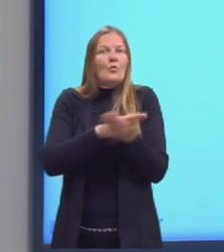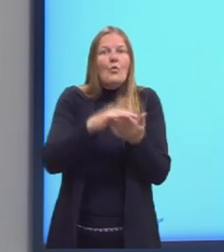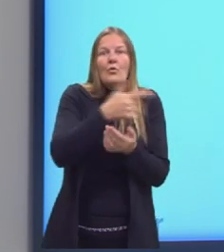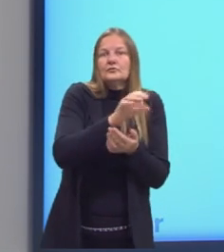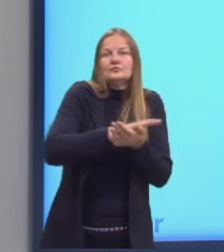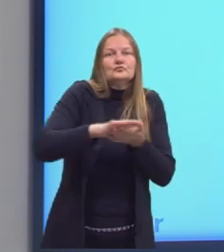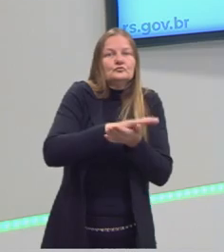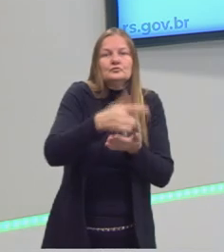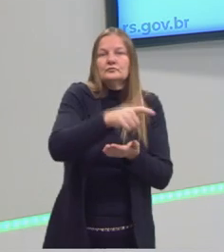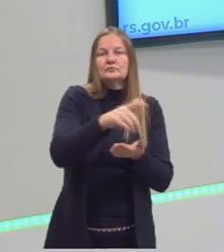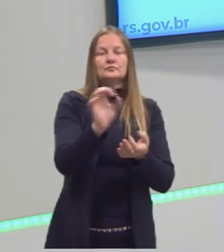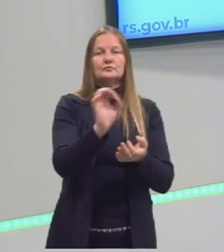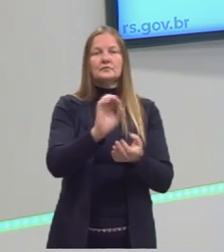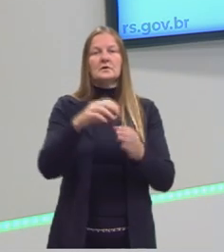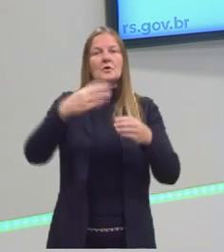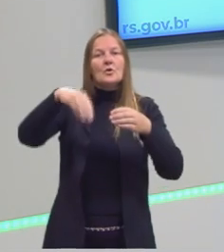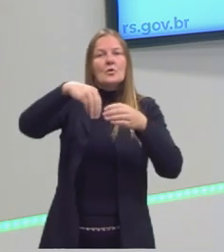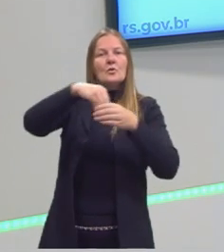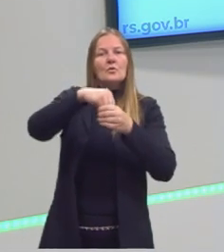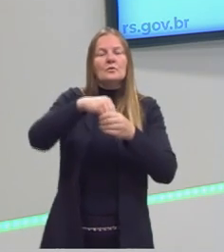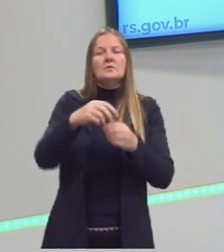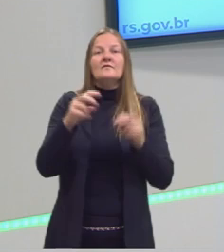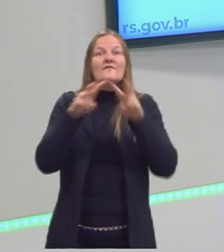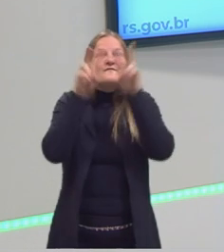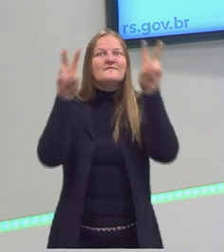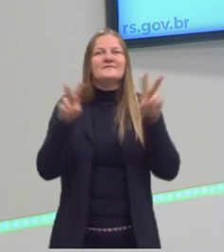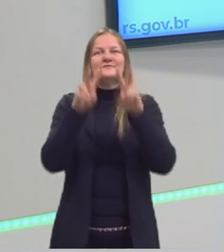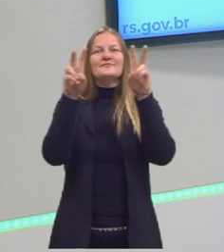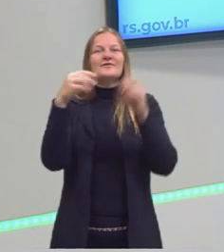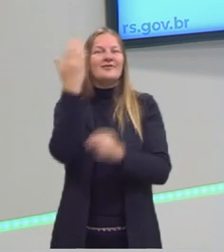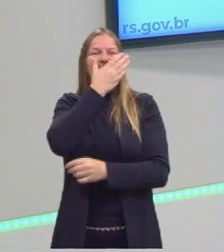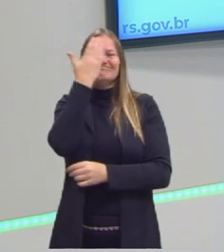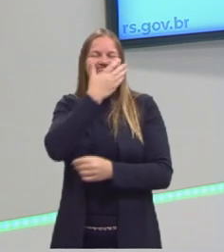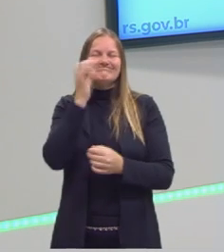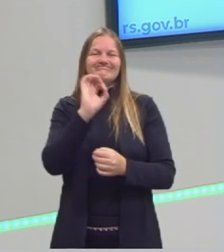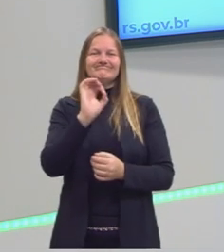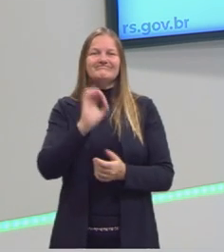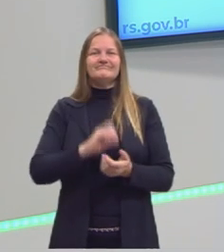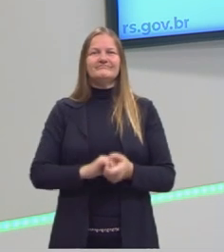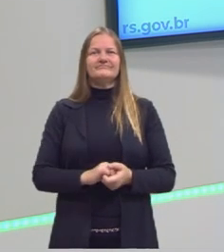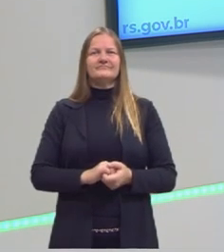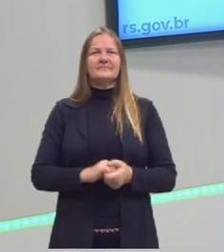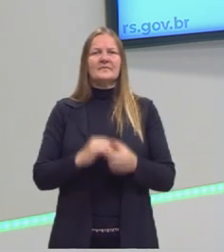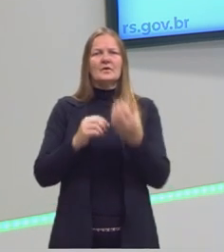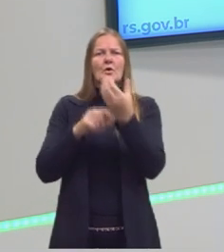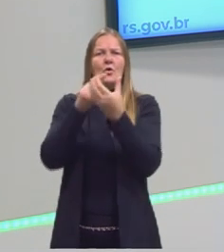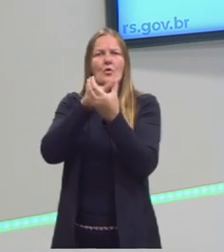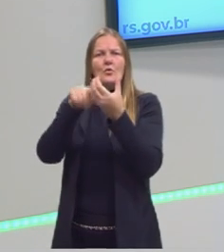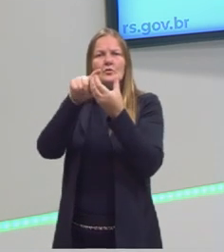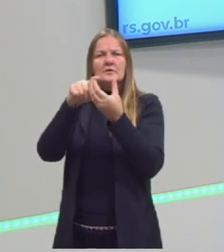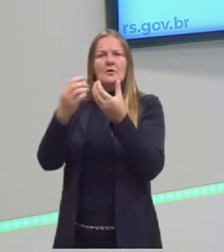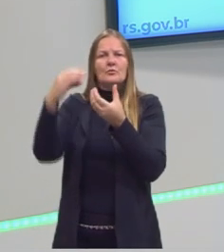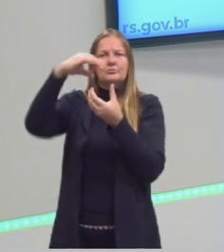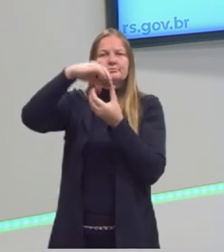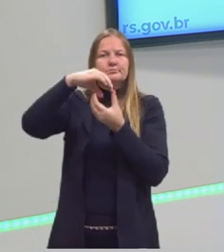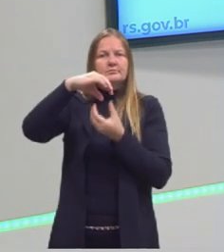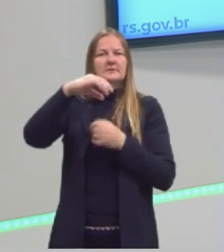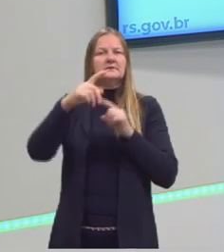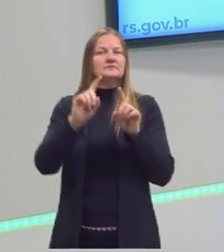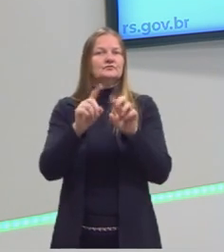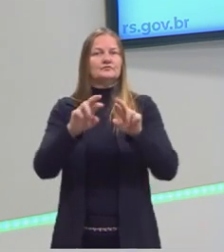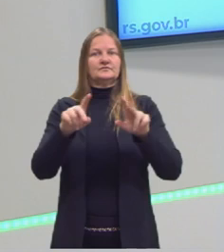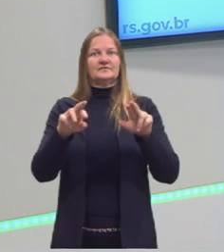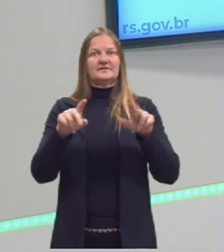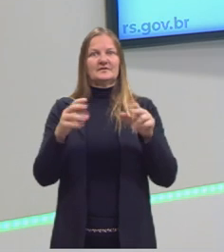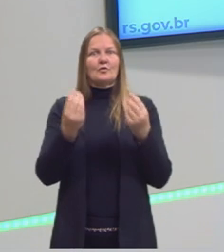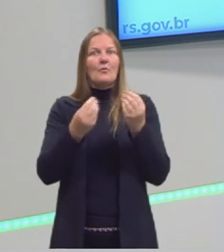lendo assim, a gente não consegue visualizar, né? Eu vi ali a união, a intersecção e a diferença. Mas